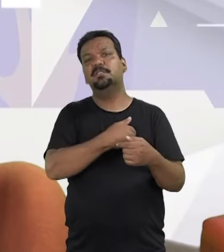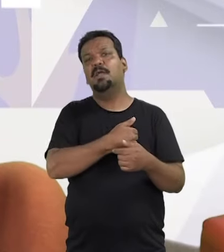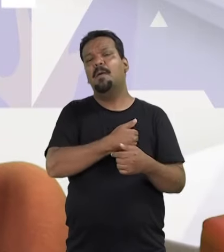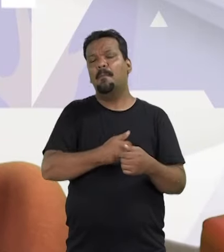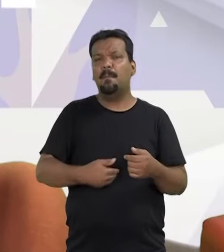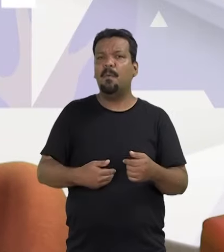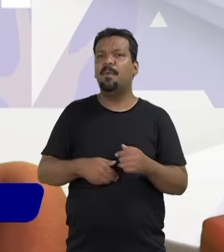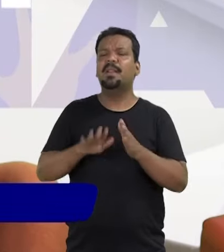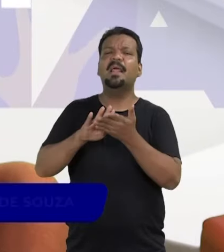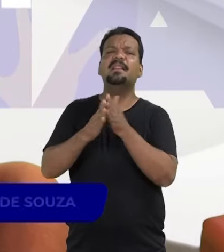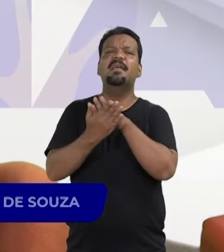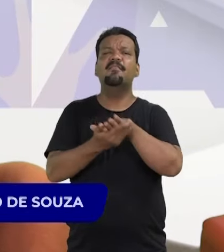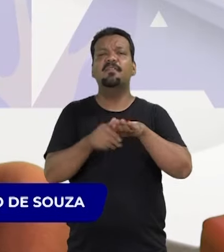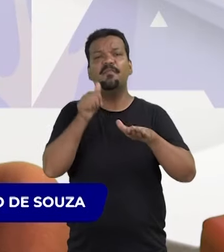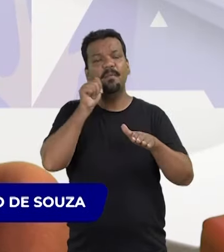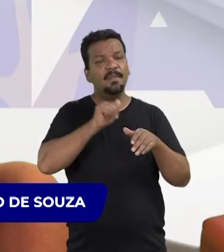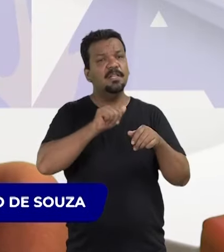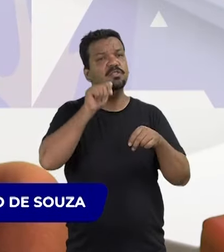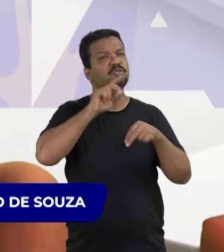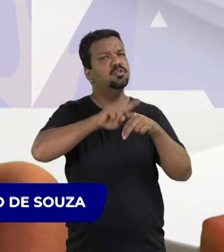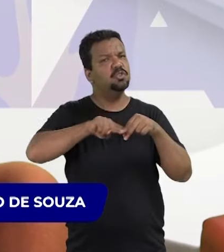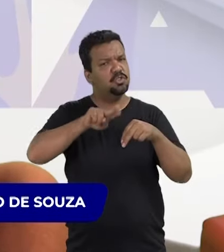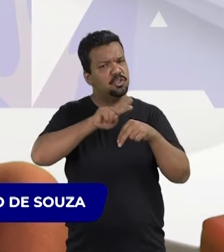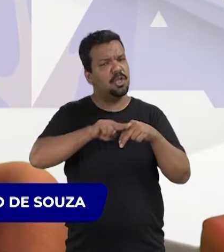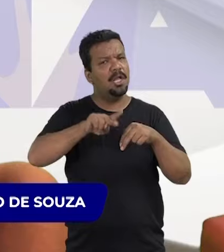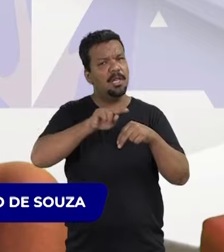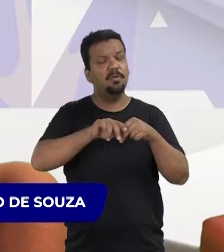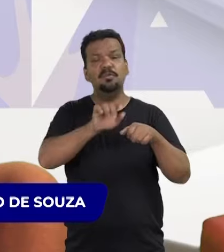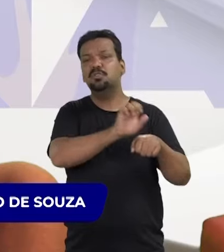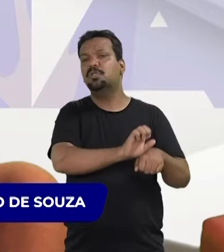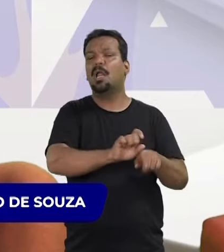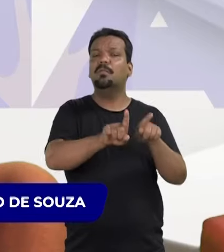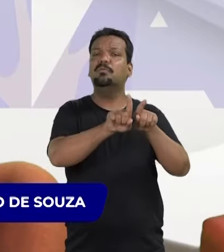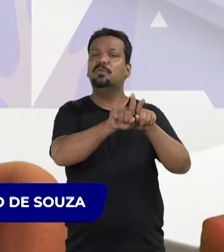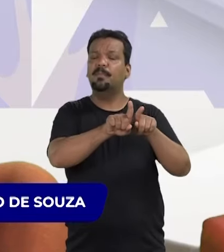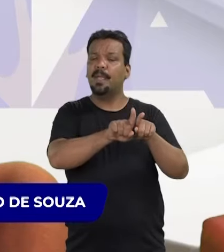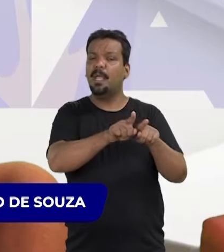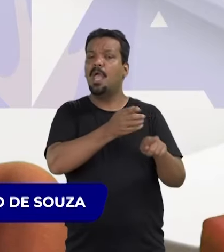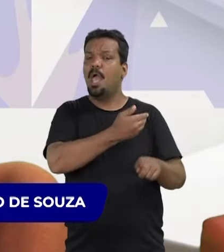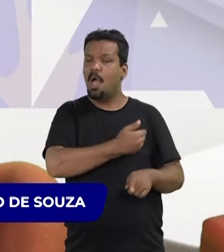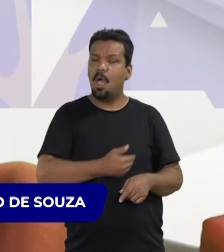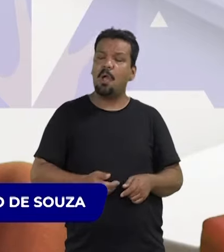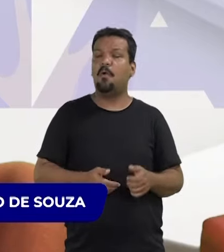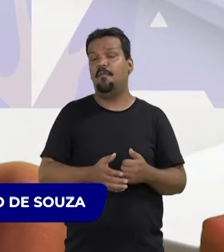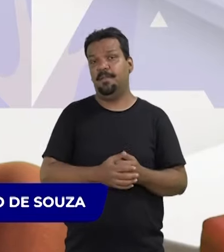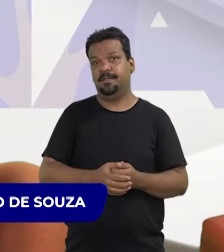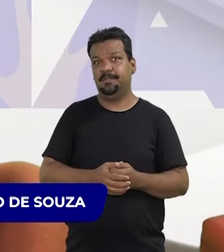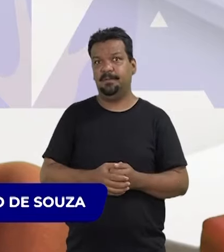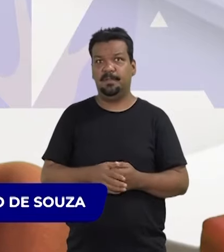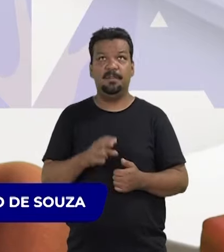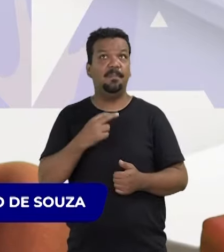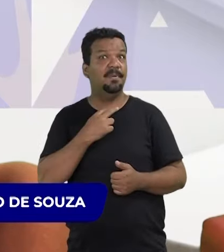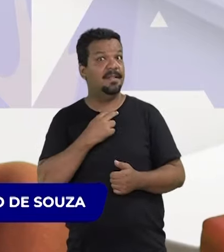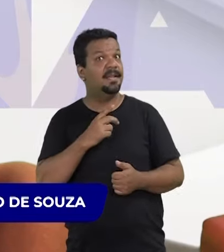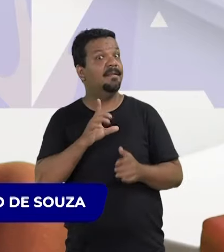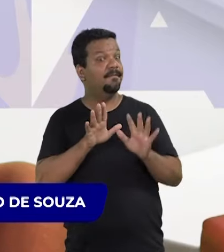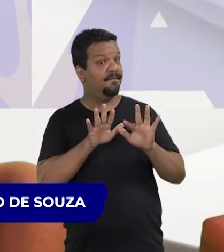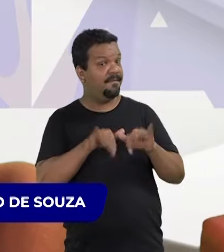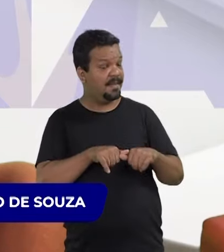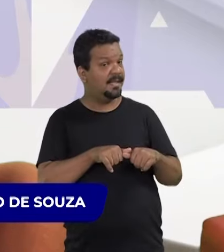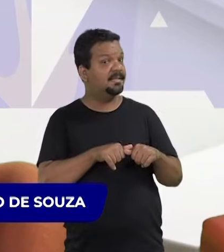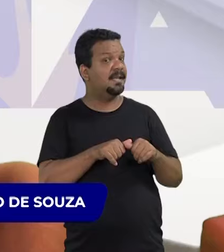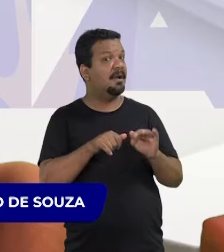públicas na interface com feminismo, gênero, patriarcado, Estado, governança. Não poderíamos